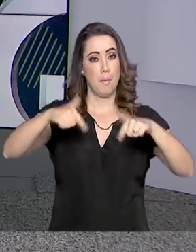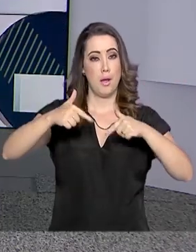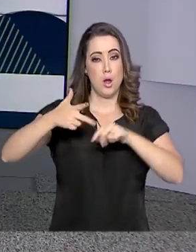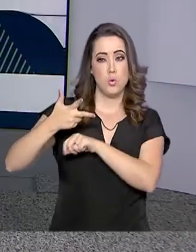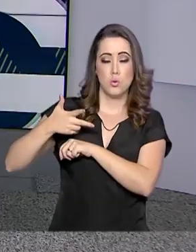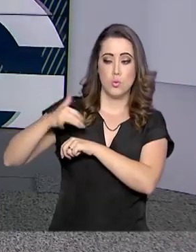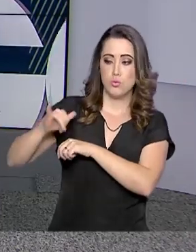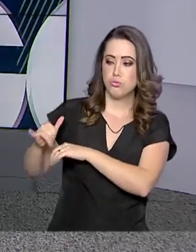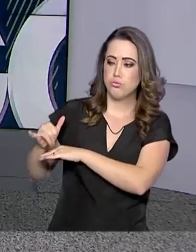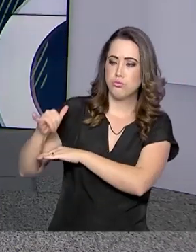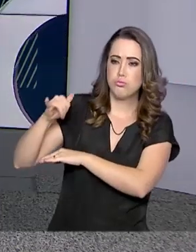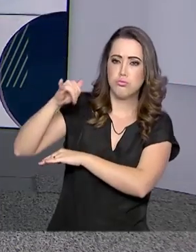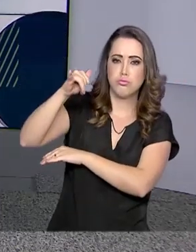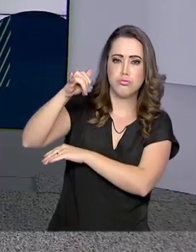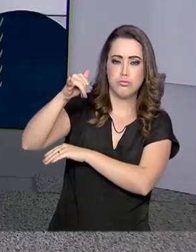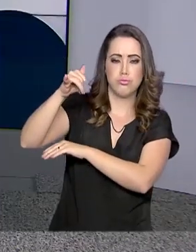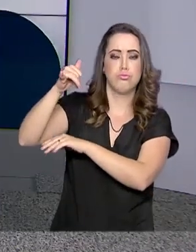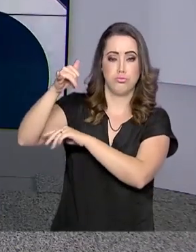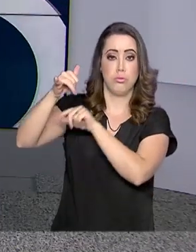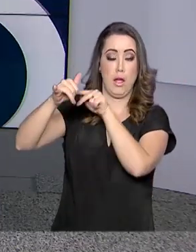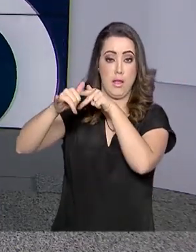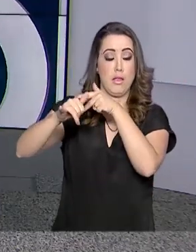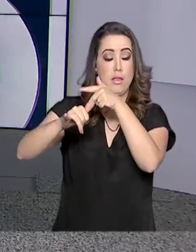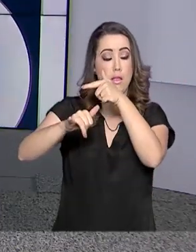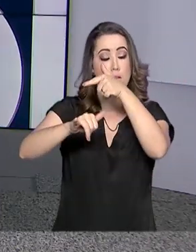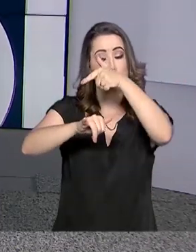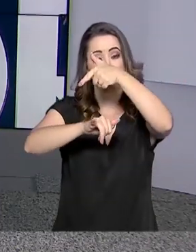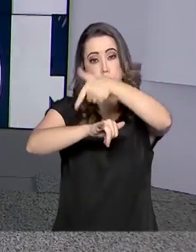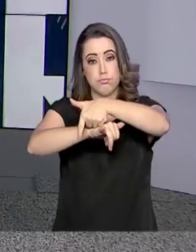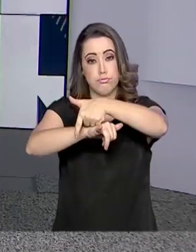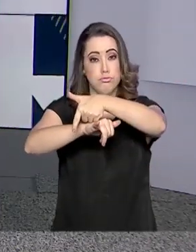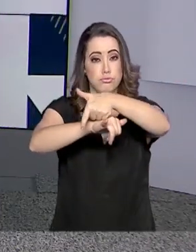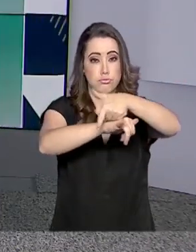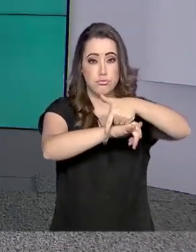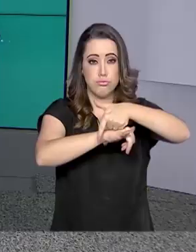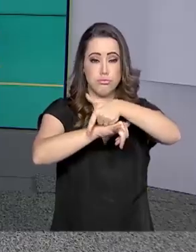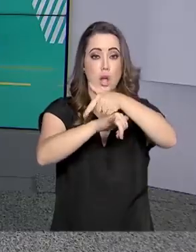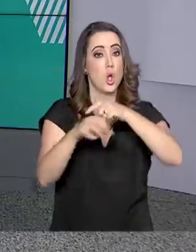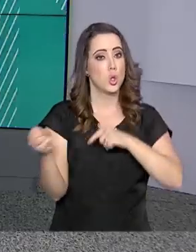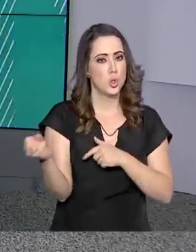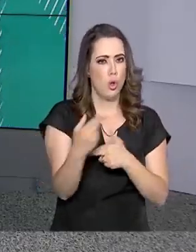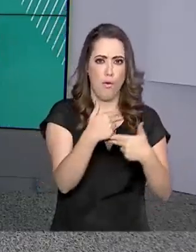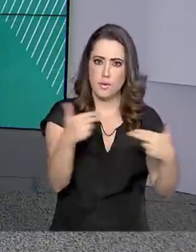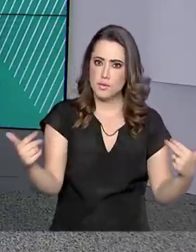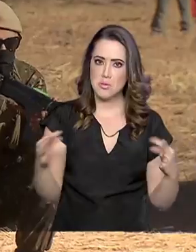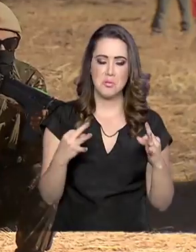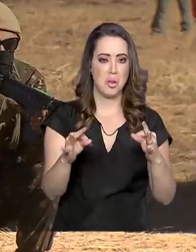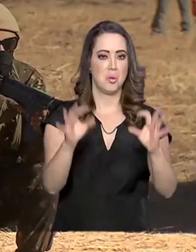antiaérea que aproveitou para demonstrar o poder de fogo com os mais modernos equipamentos.